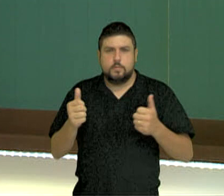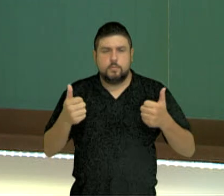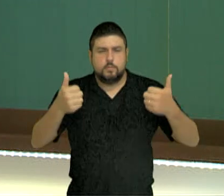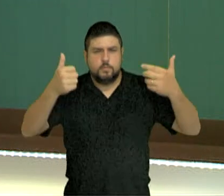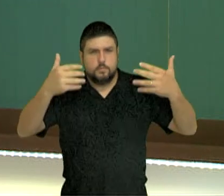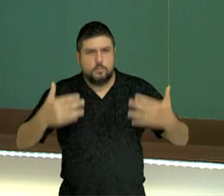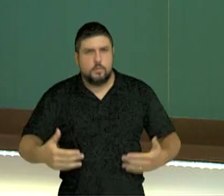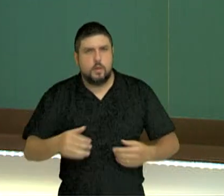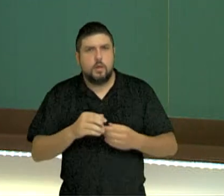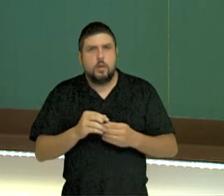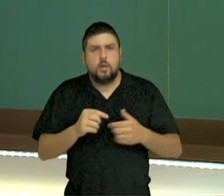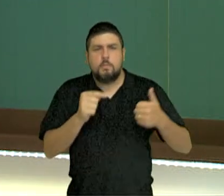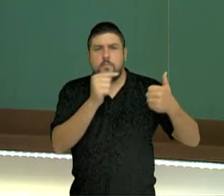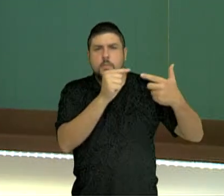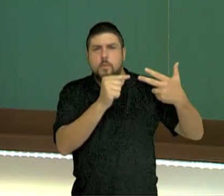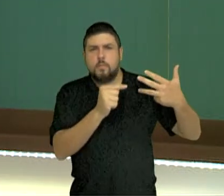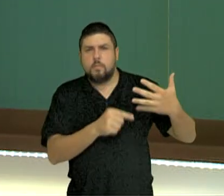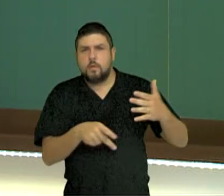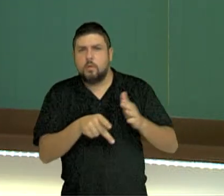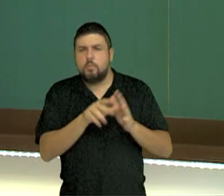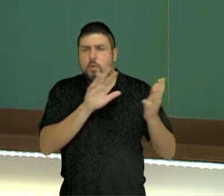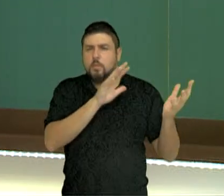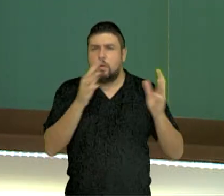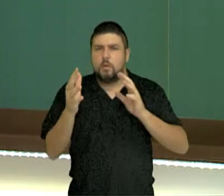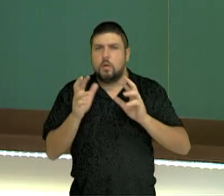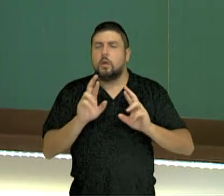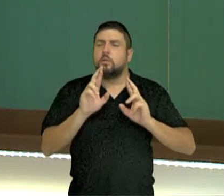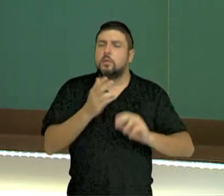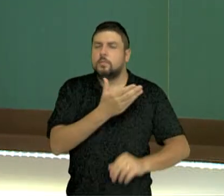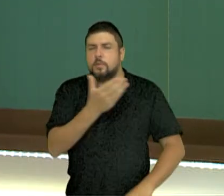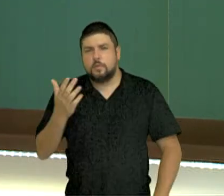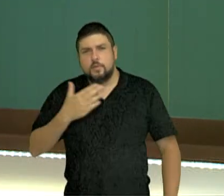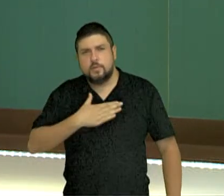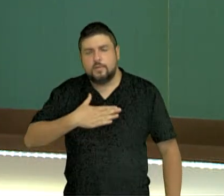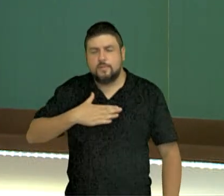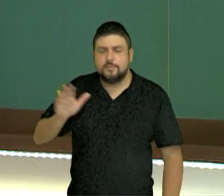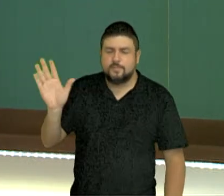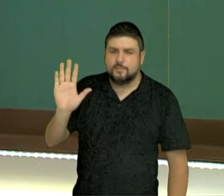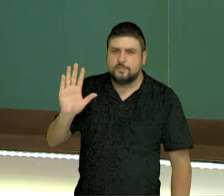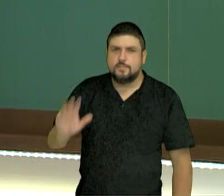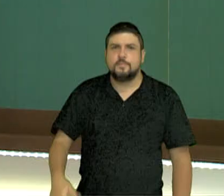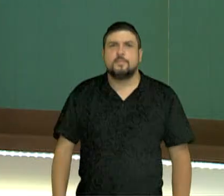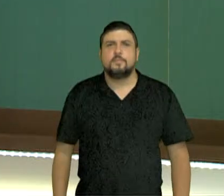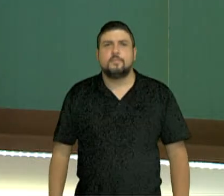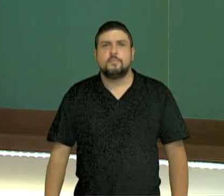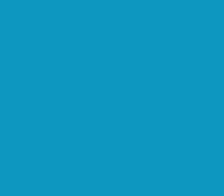elementos e fatores climáticos. Espero que vocês tenham gostado e até breve!